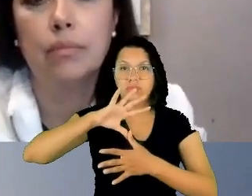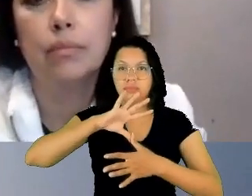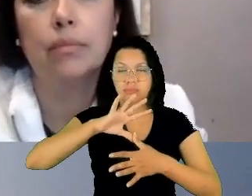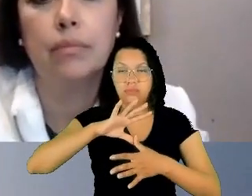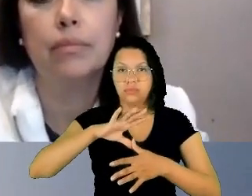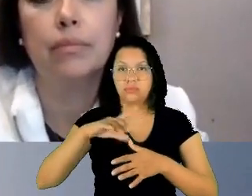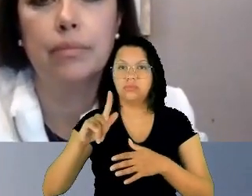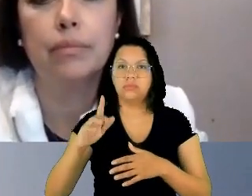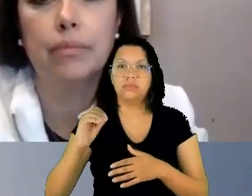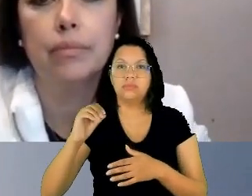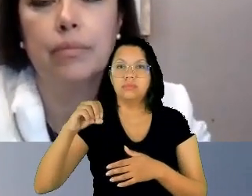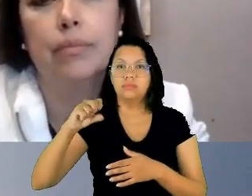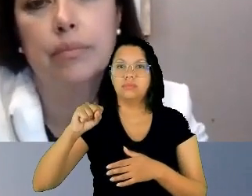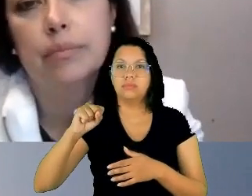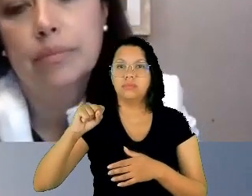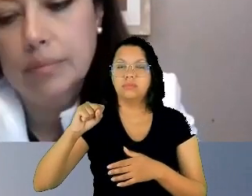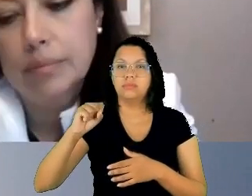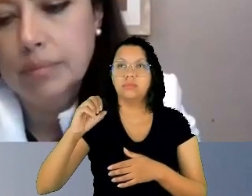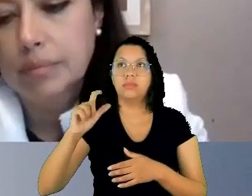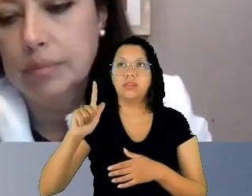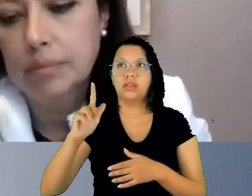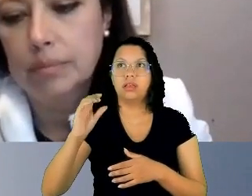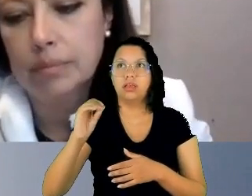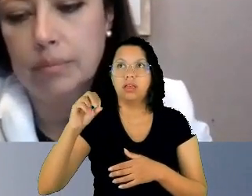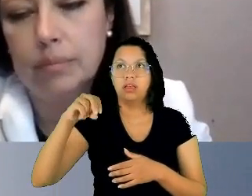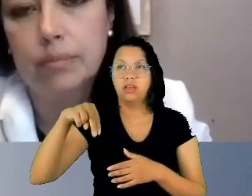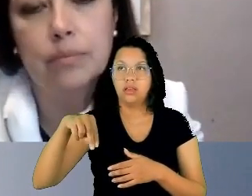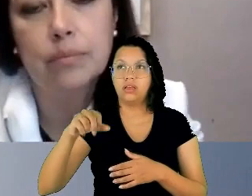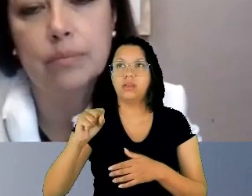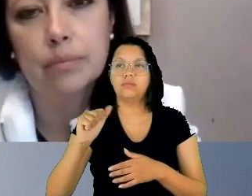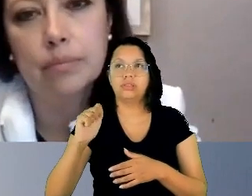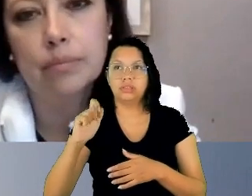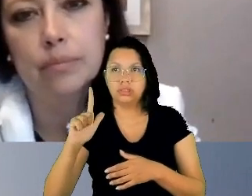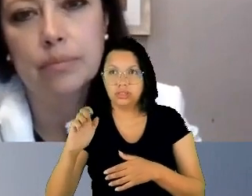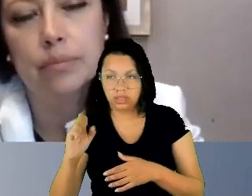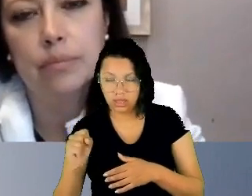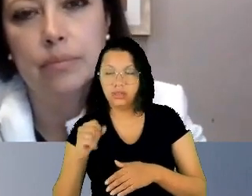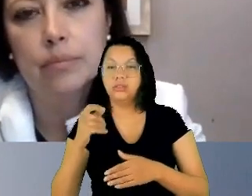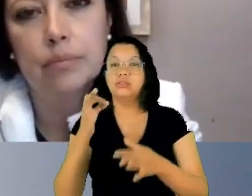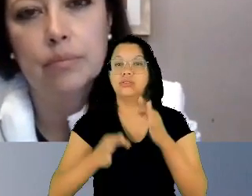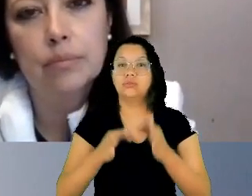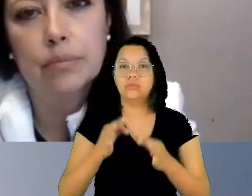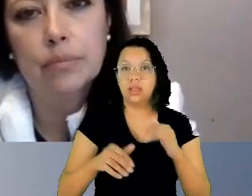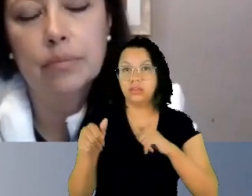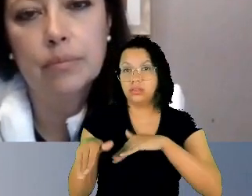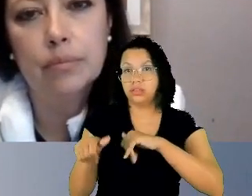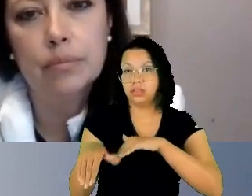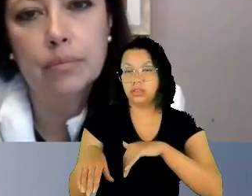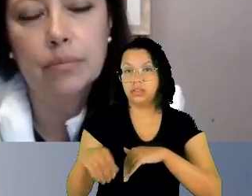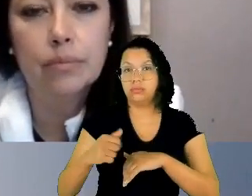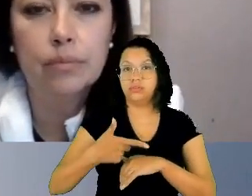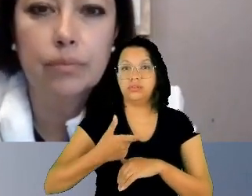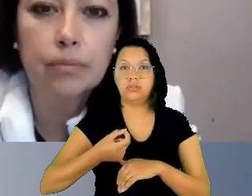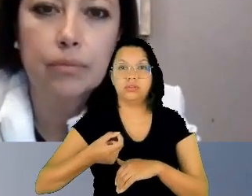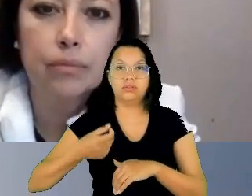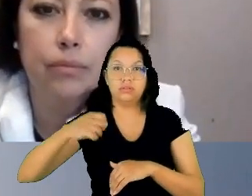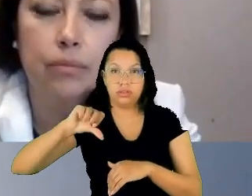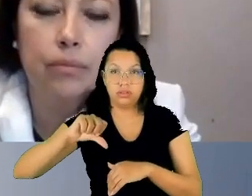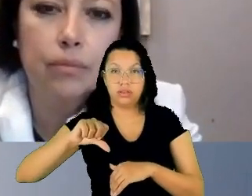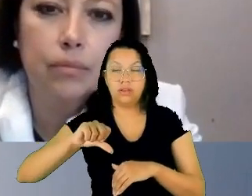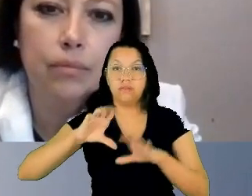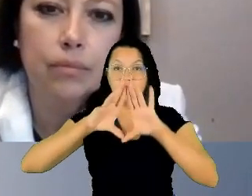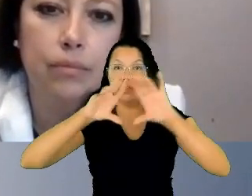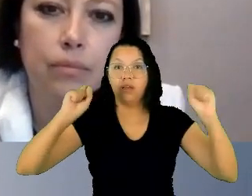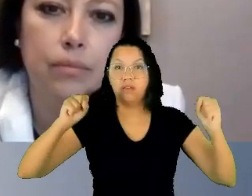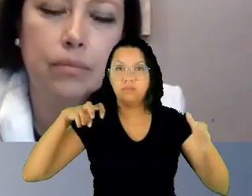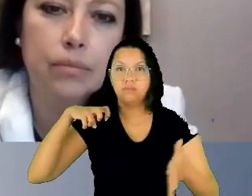Godoneiro, julgado em setembro de 2009. A corte condena o México em virtude do desaparecimento e